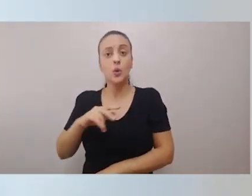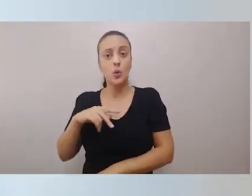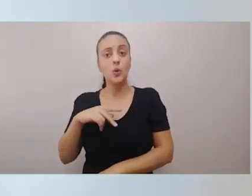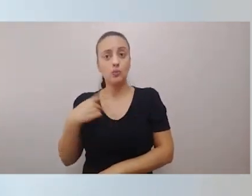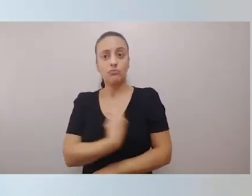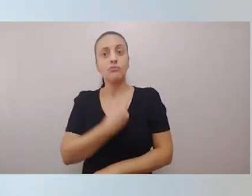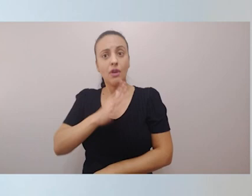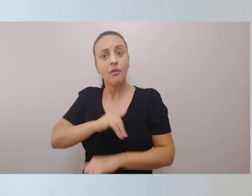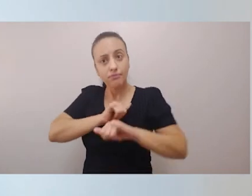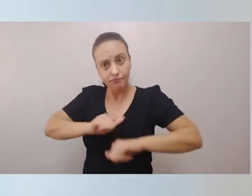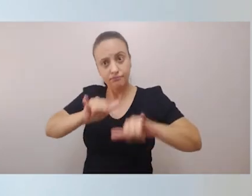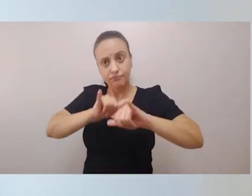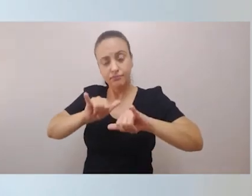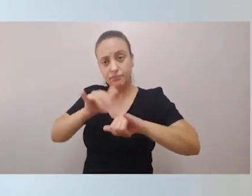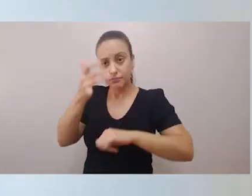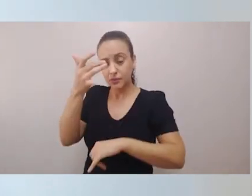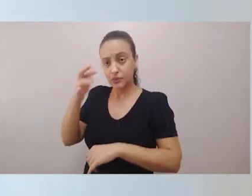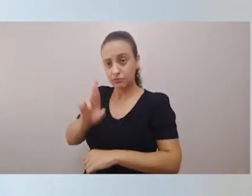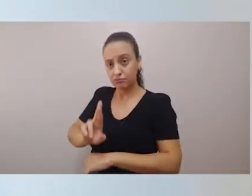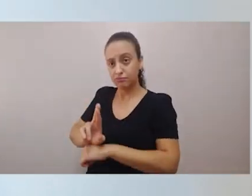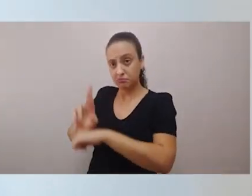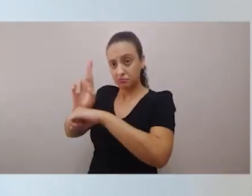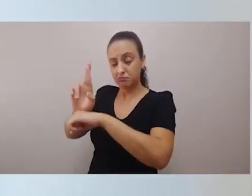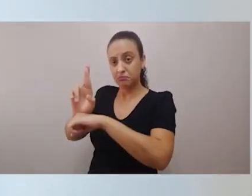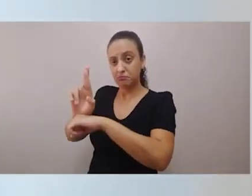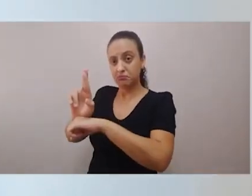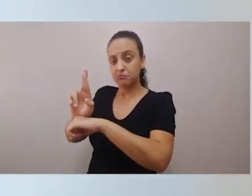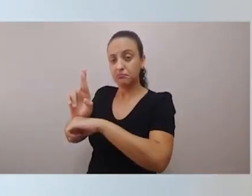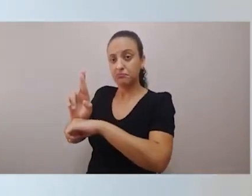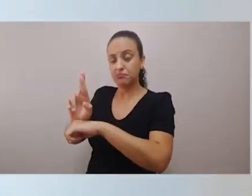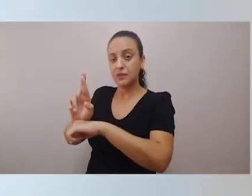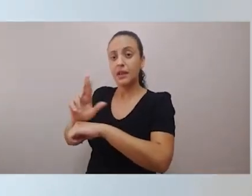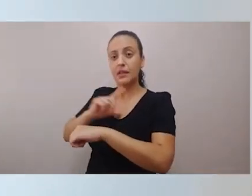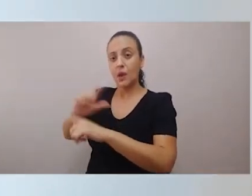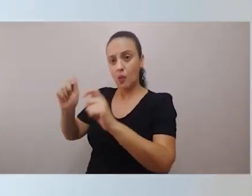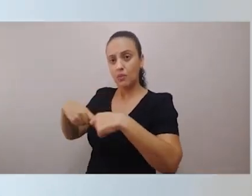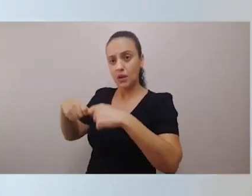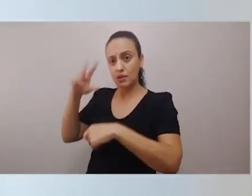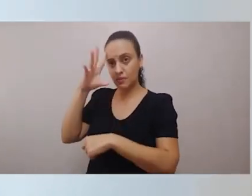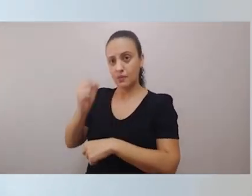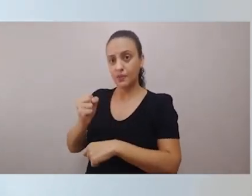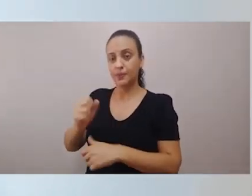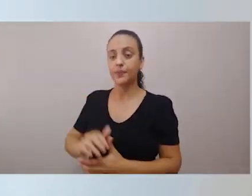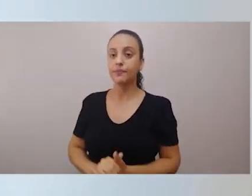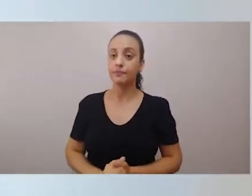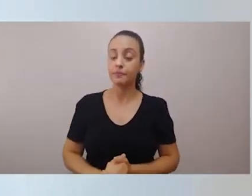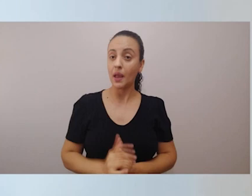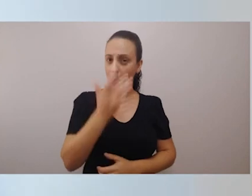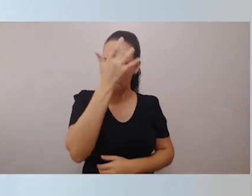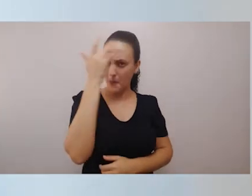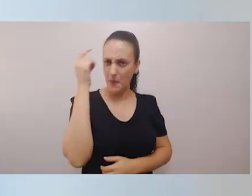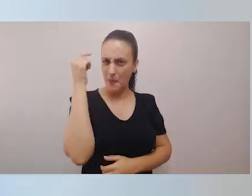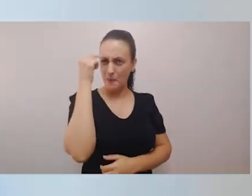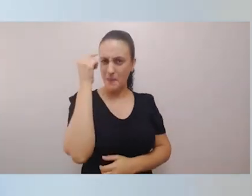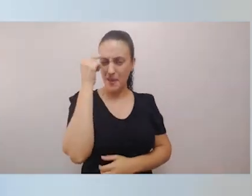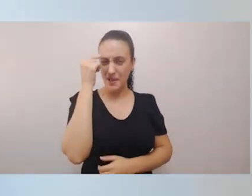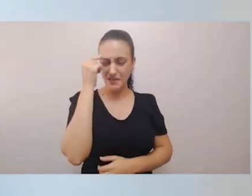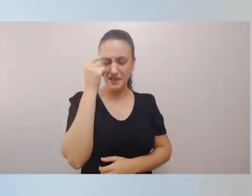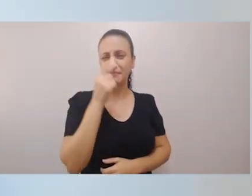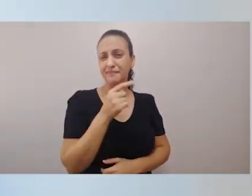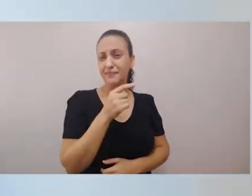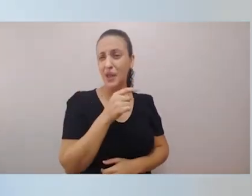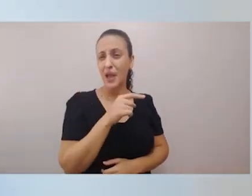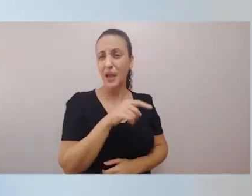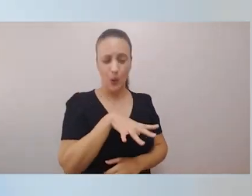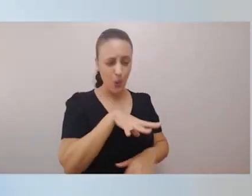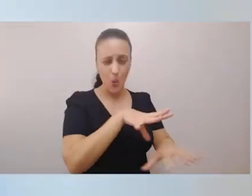autoridades competentes. Engana-se, contudo, quem pensa que essa contaminação atinge somente os presos do sistema